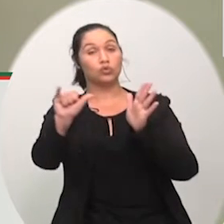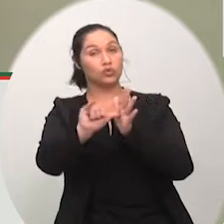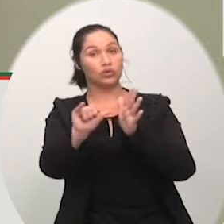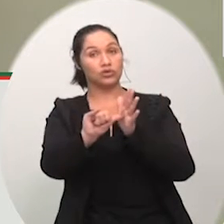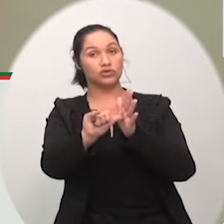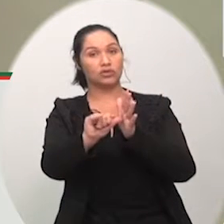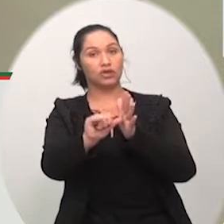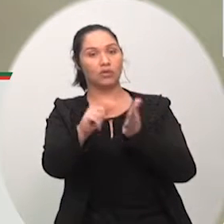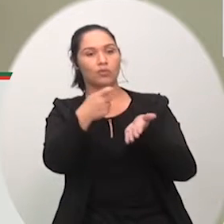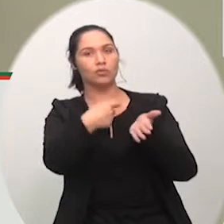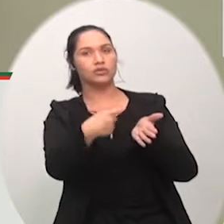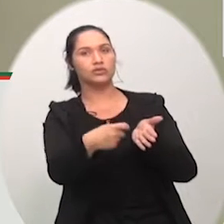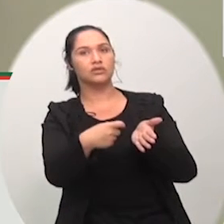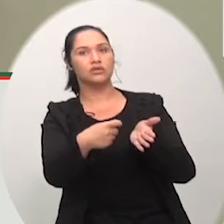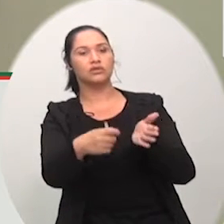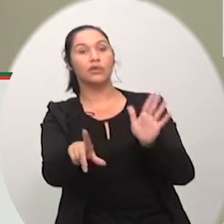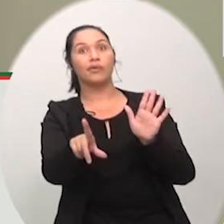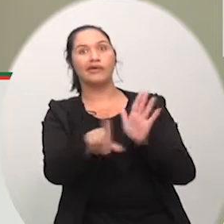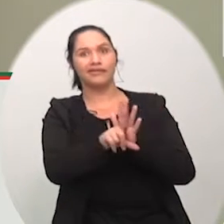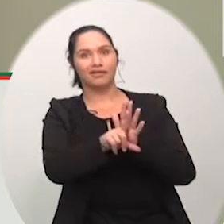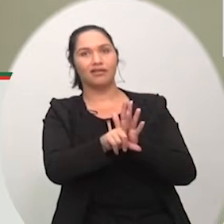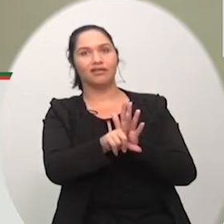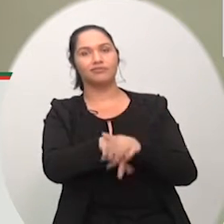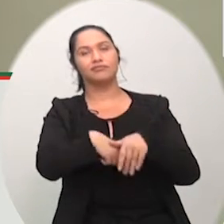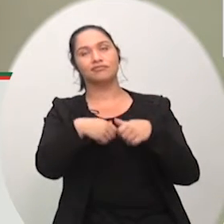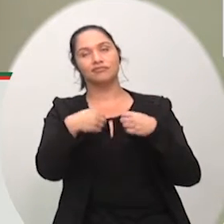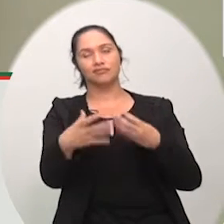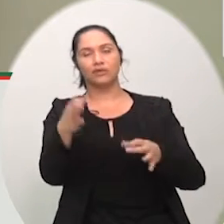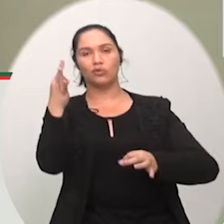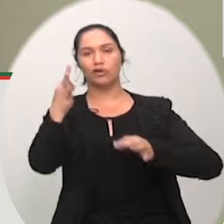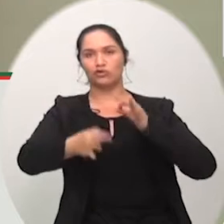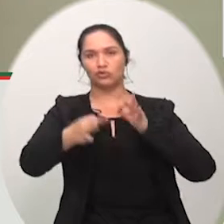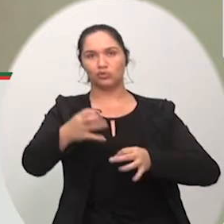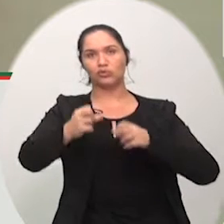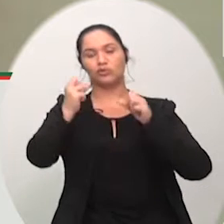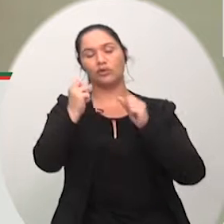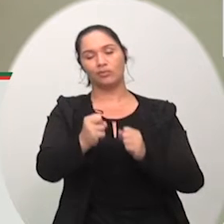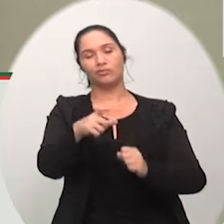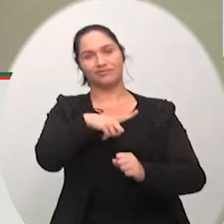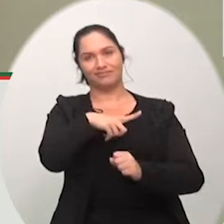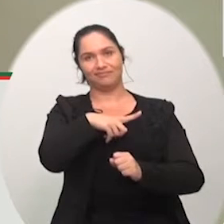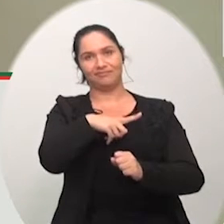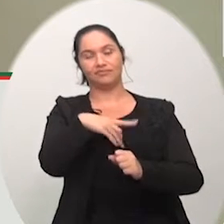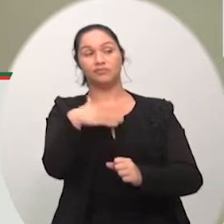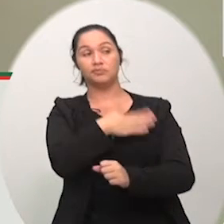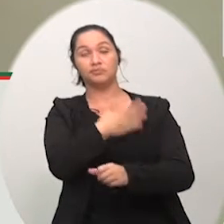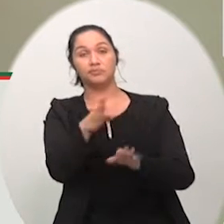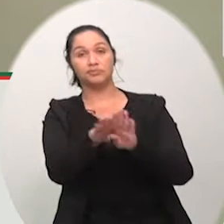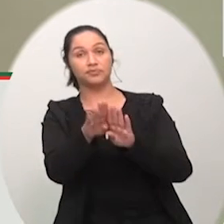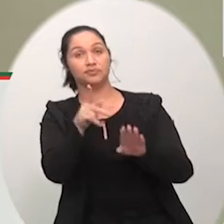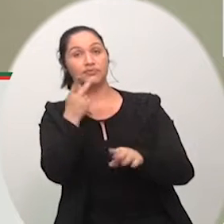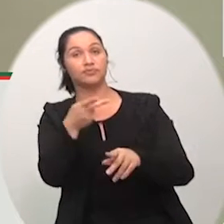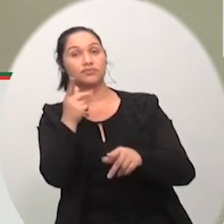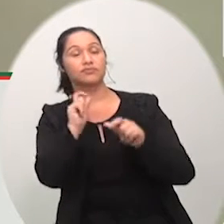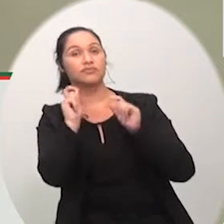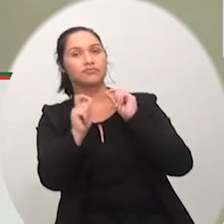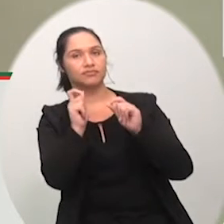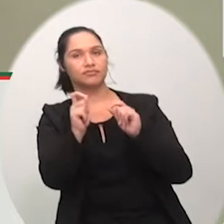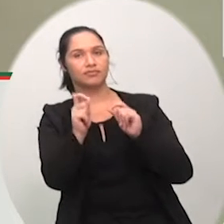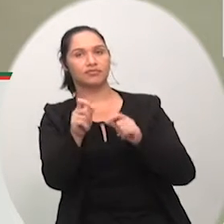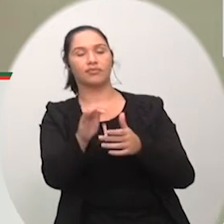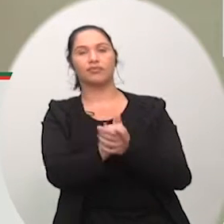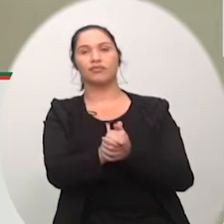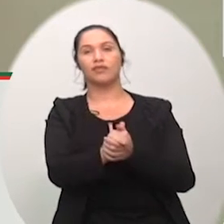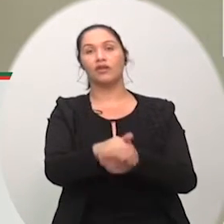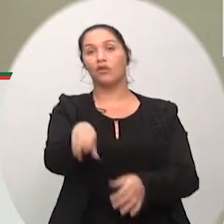ter a certeza que a coisa vai ser justa também queria dizer conforme o vereador Isário